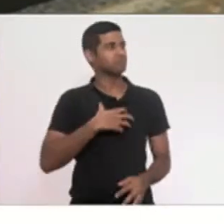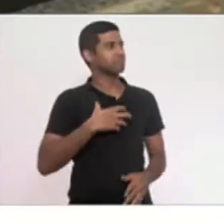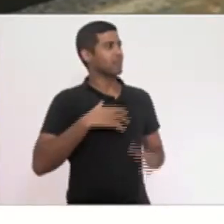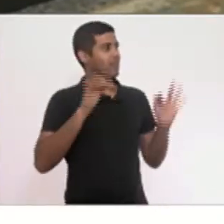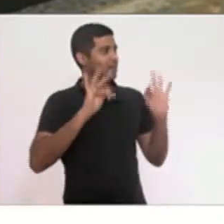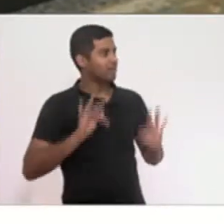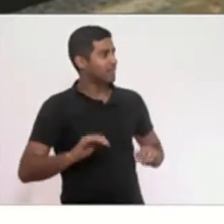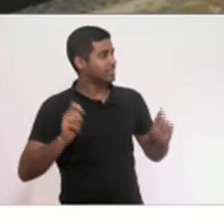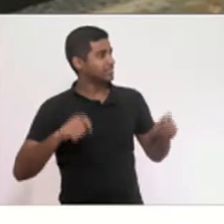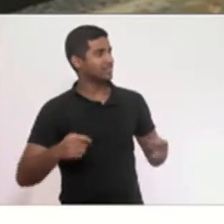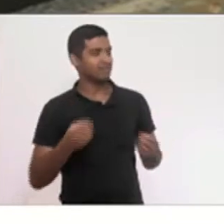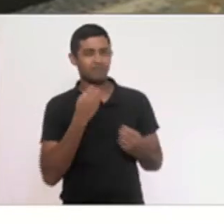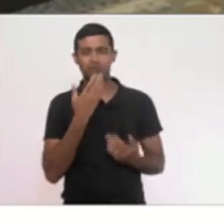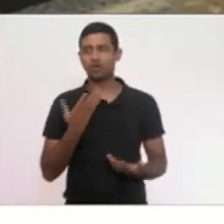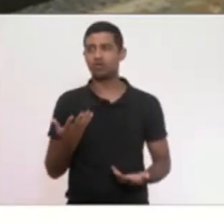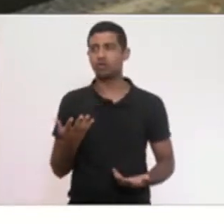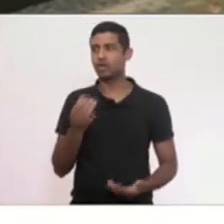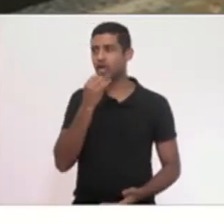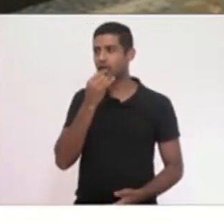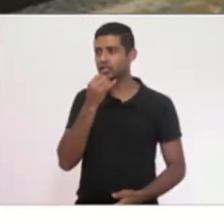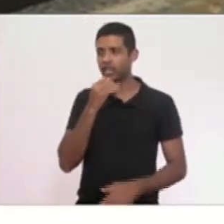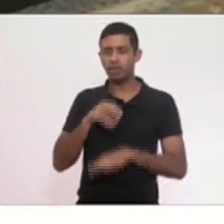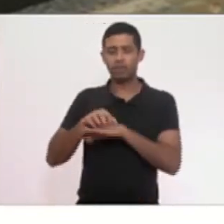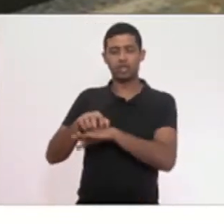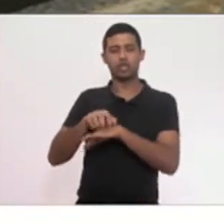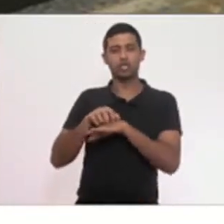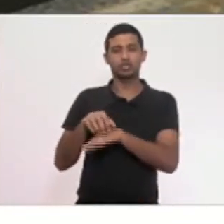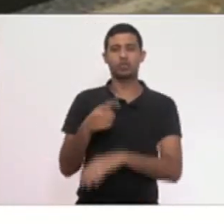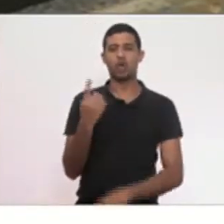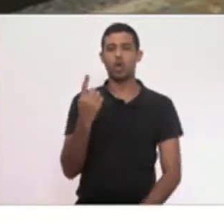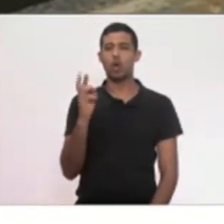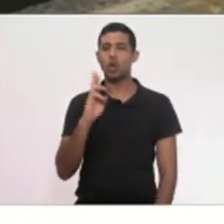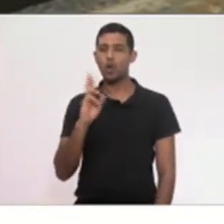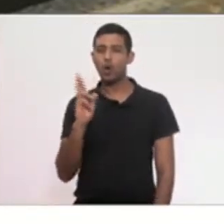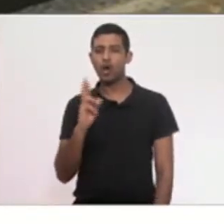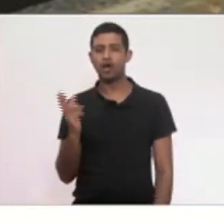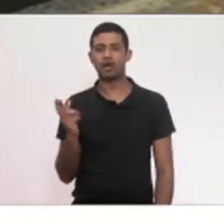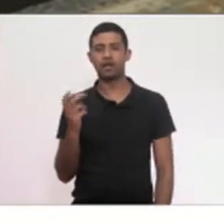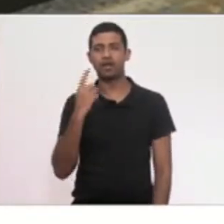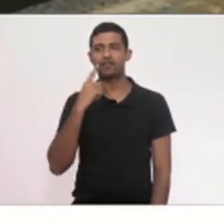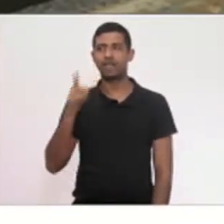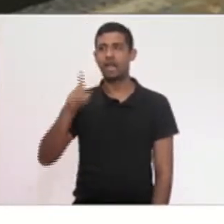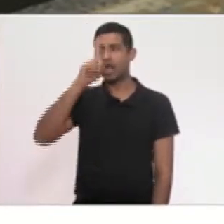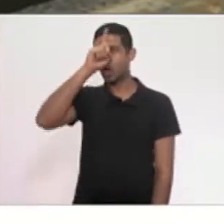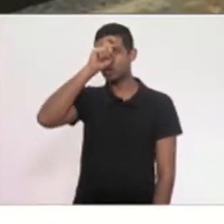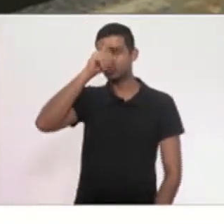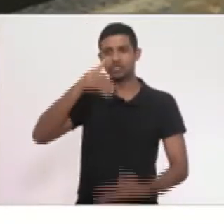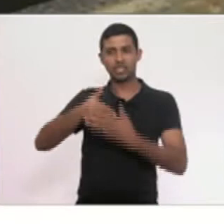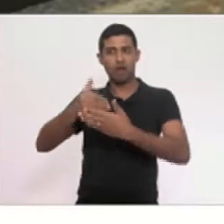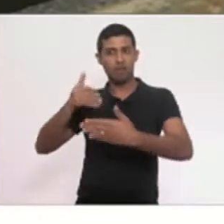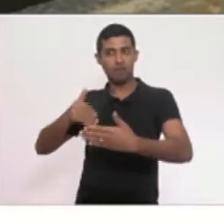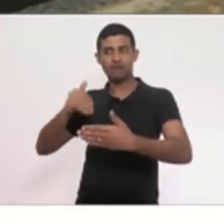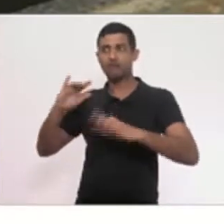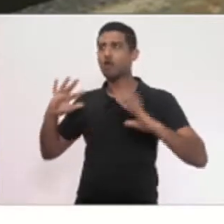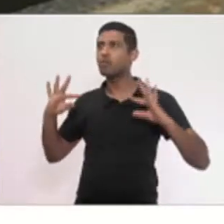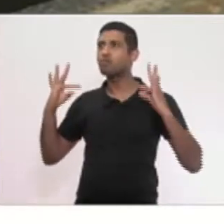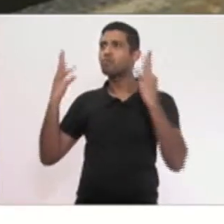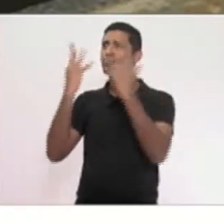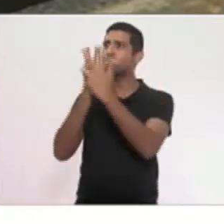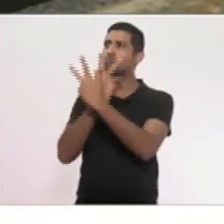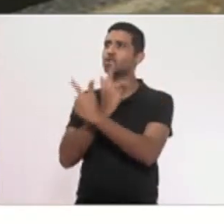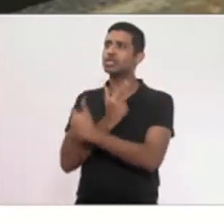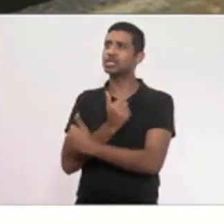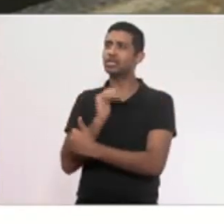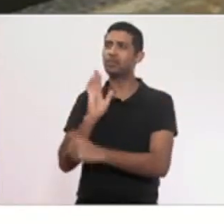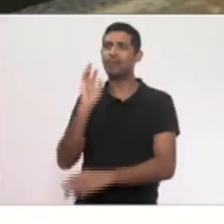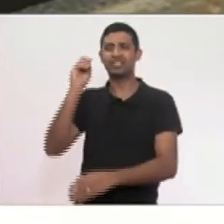transporte a um real, do hospital bonito por fora, mas catastrófico por